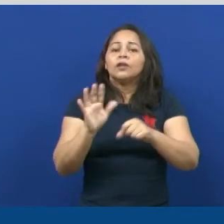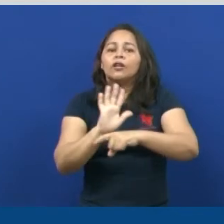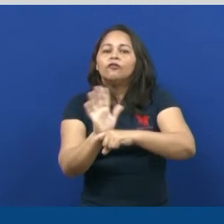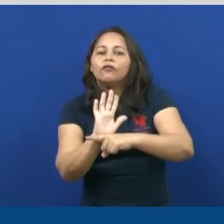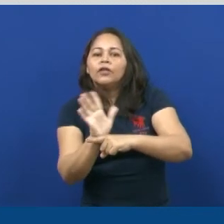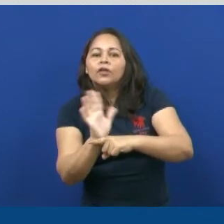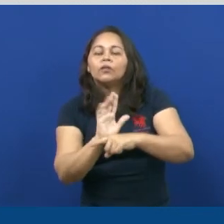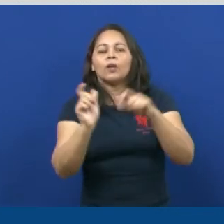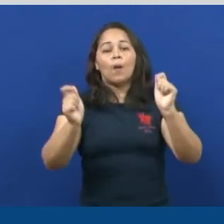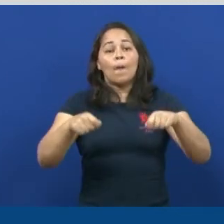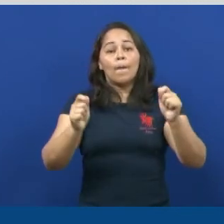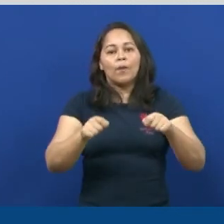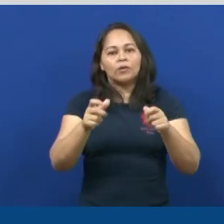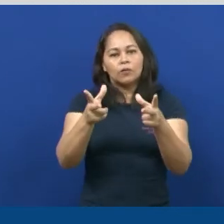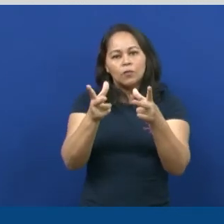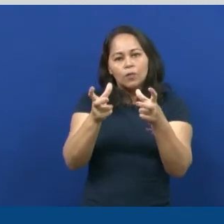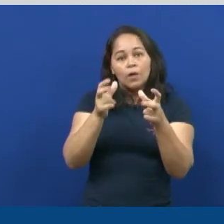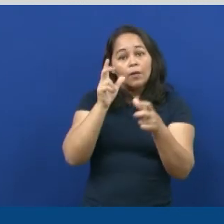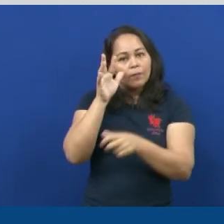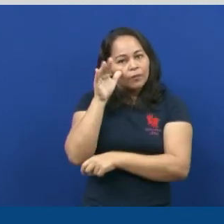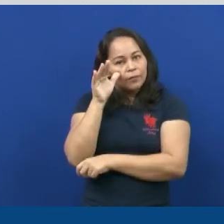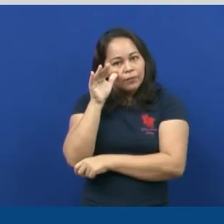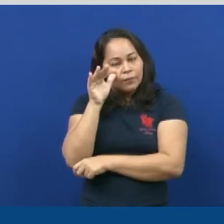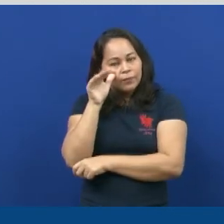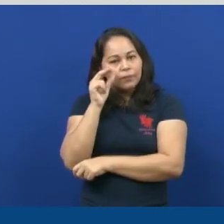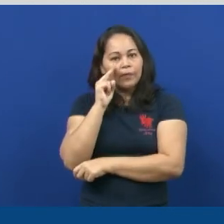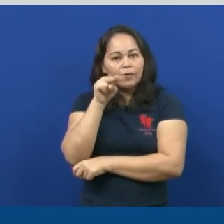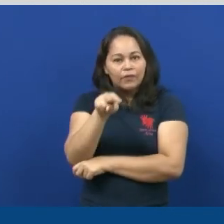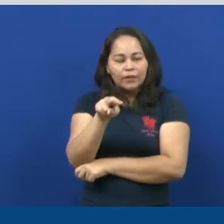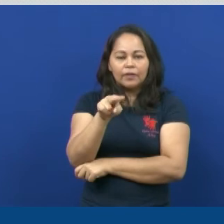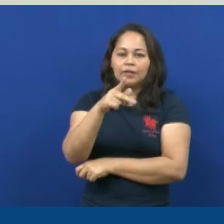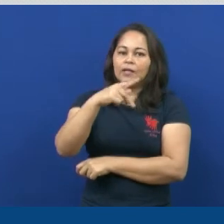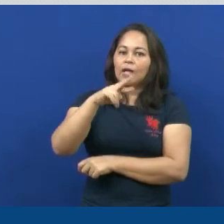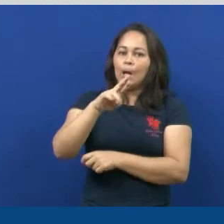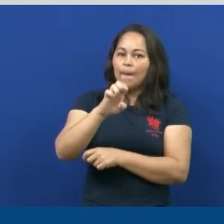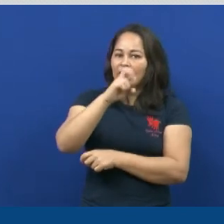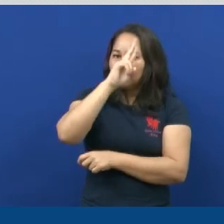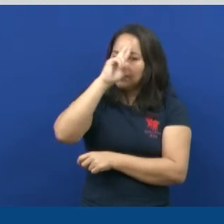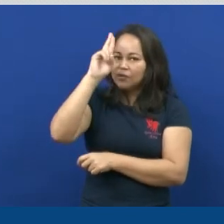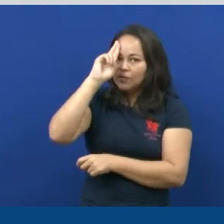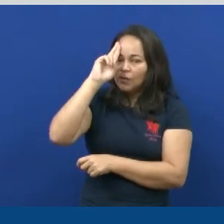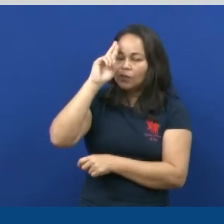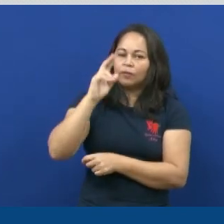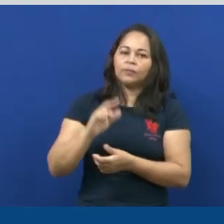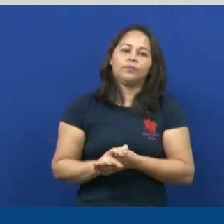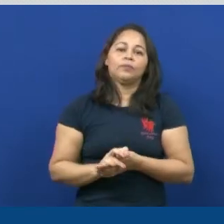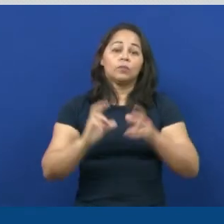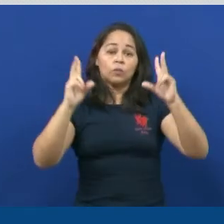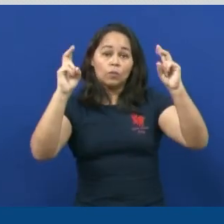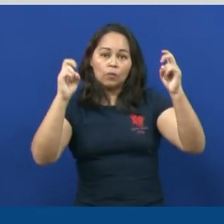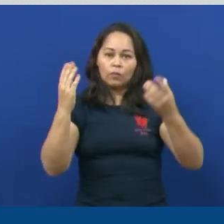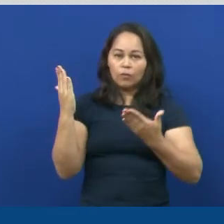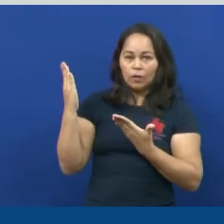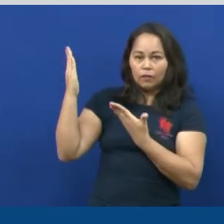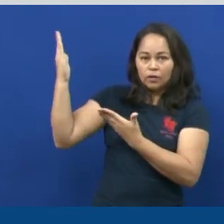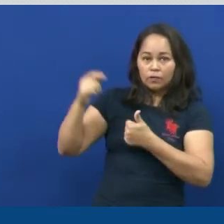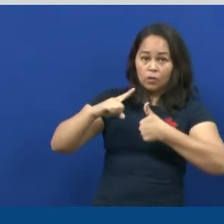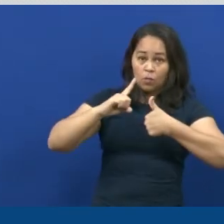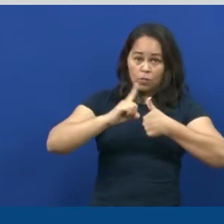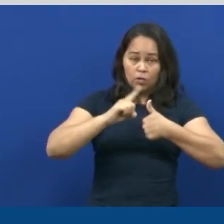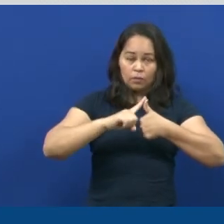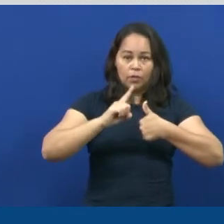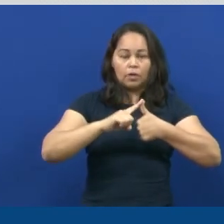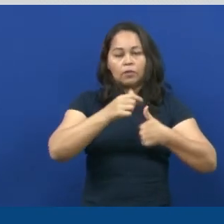assistir que retratam muito bem esse processo da pré-história, né? O primeiro é 10 mil anos antes de Cristo,